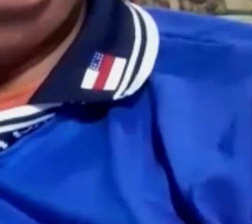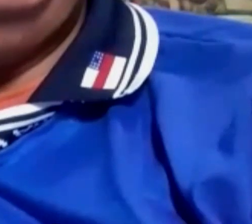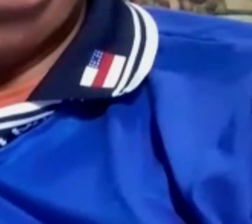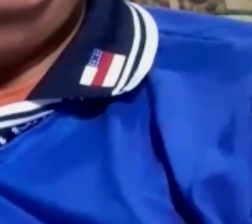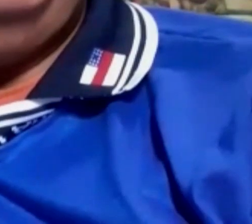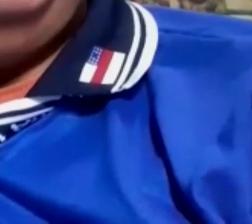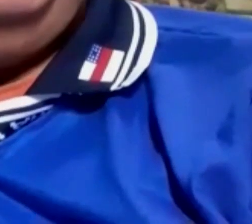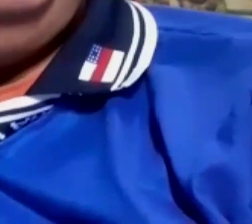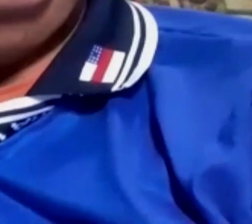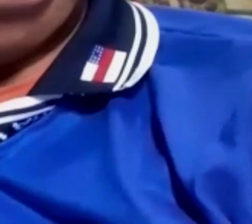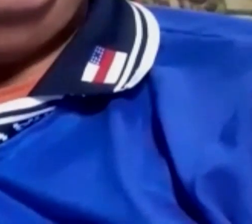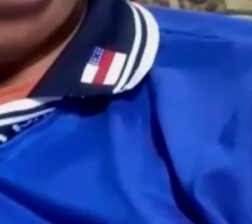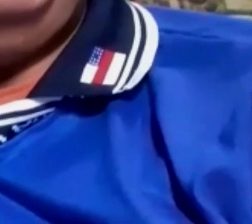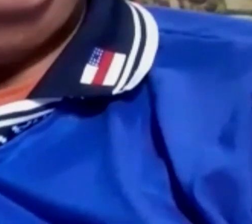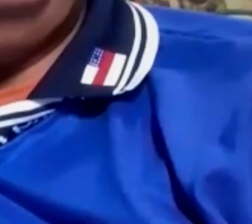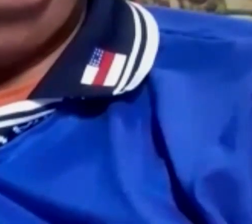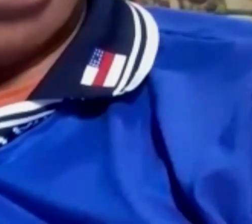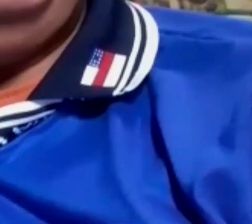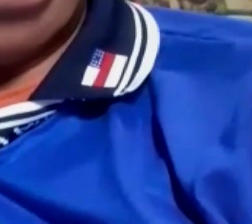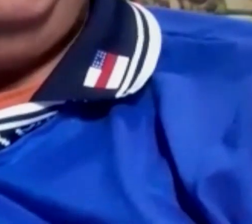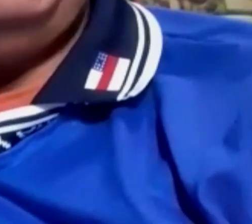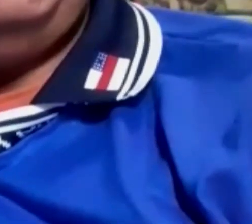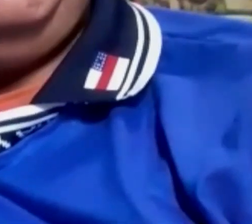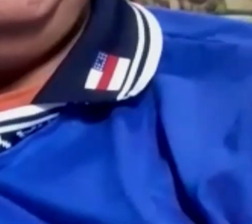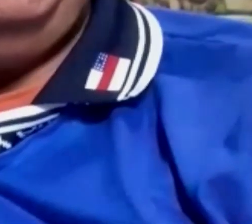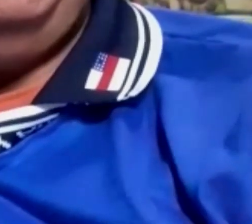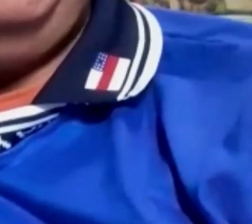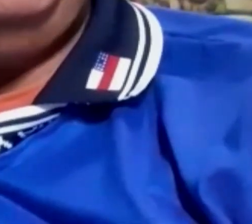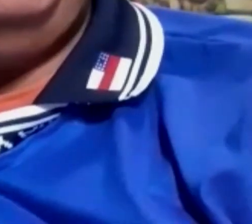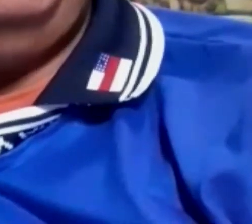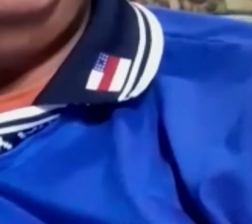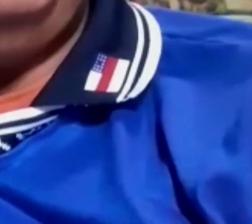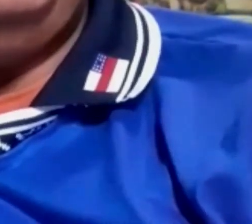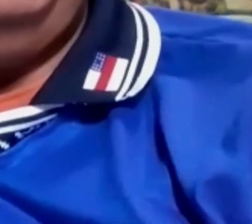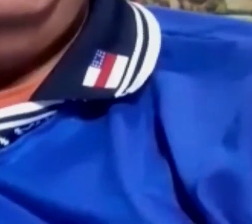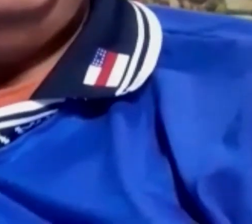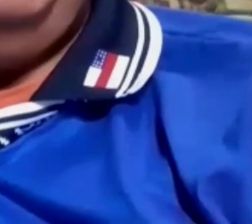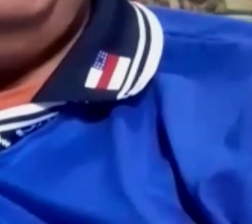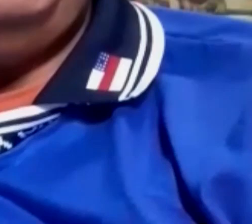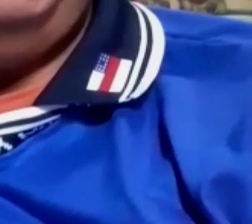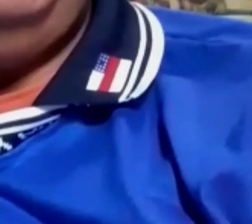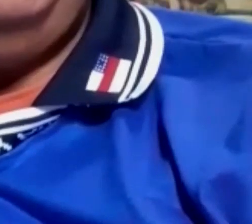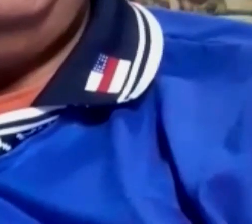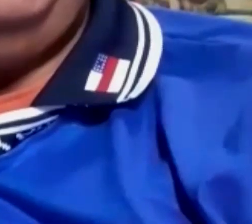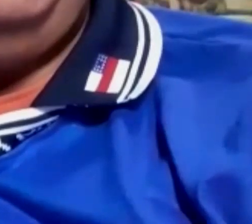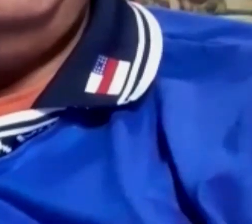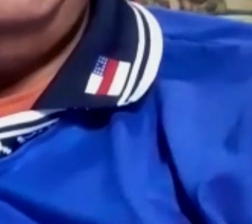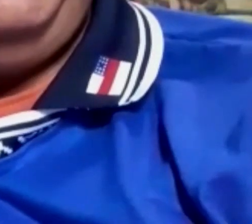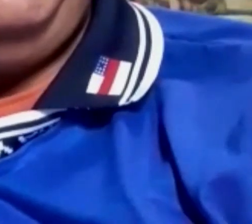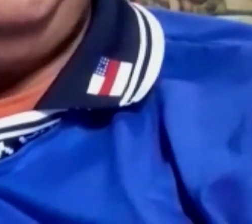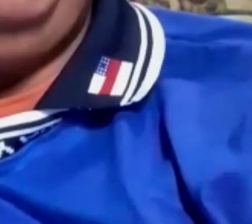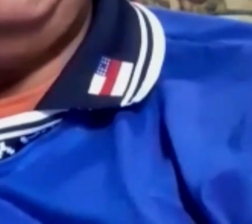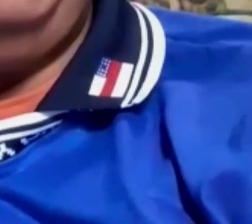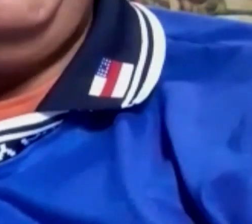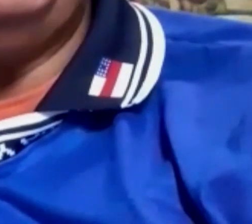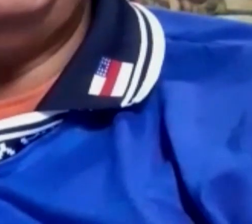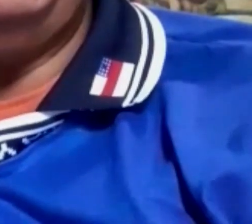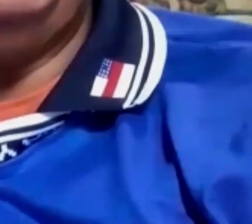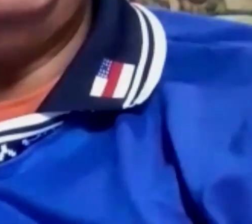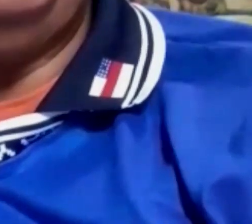em uma determinada turma e mostrar a todos que é possível ensinar